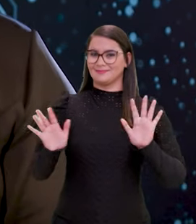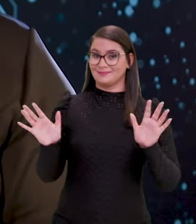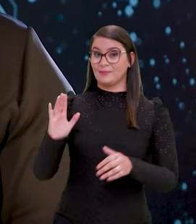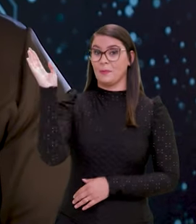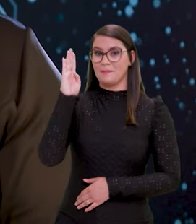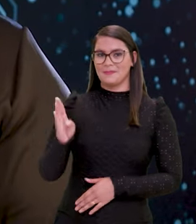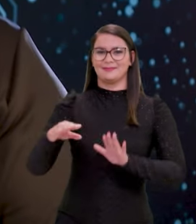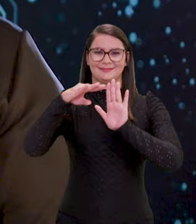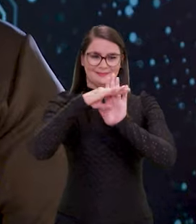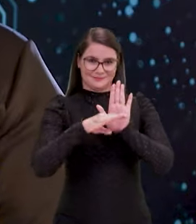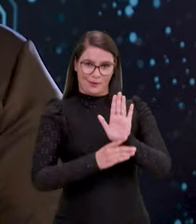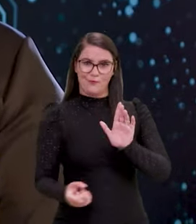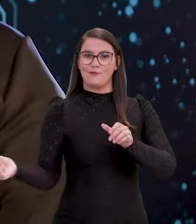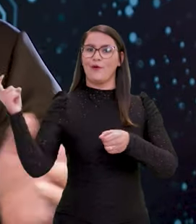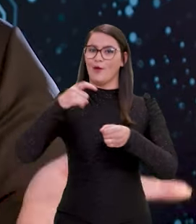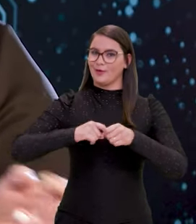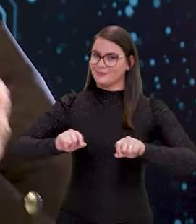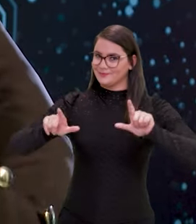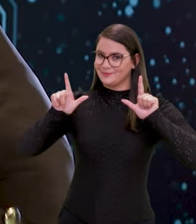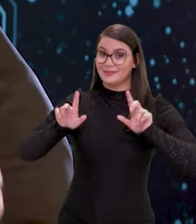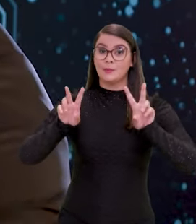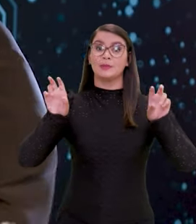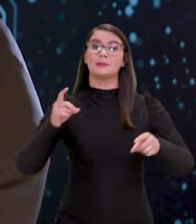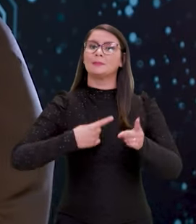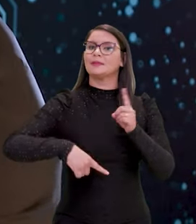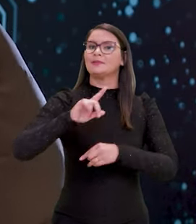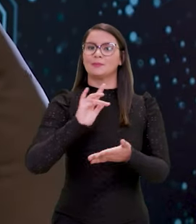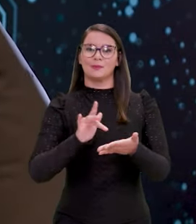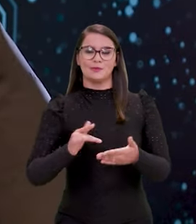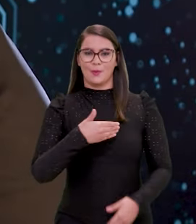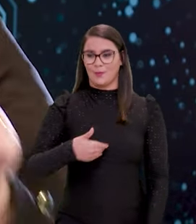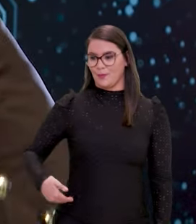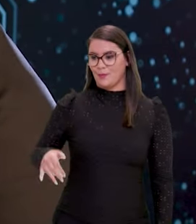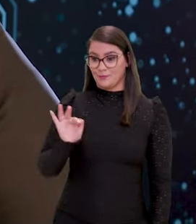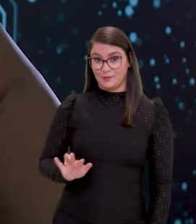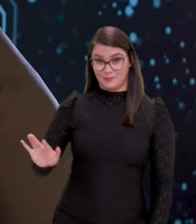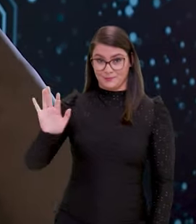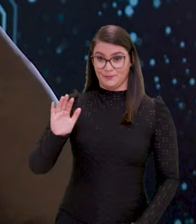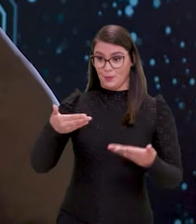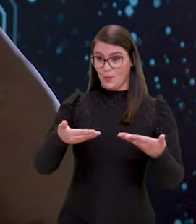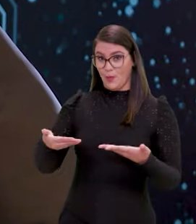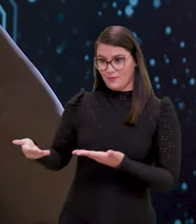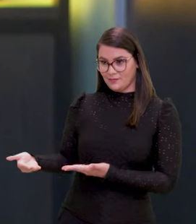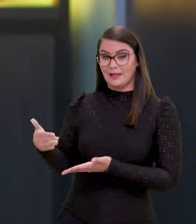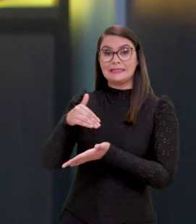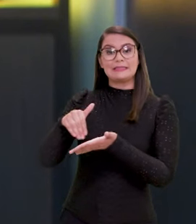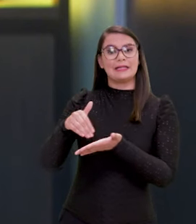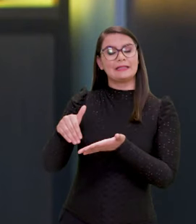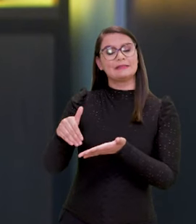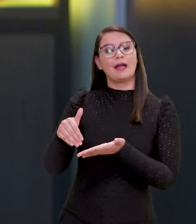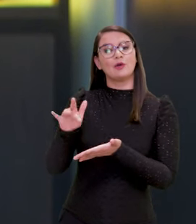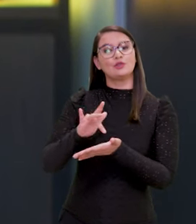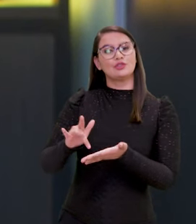Olá, o Brasil em Pauta está de volta e o nosso tema de hoje é a transformação digital no governo federal. Nosso convidado é o secretário do